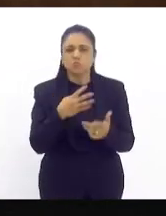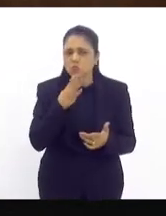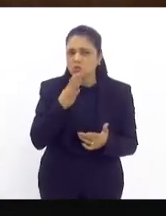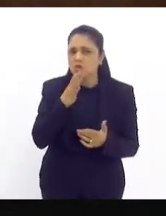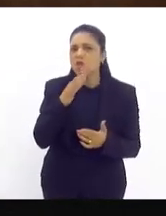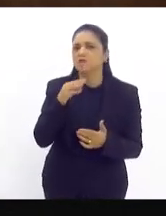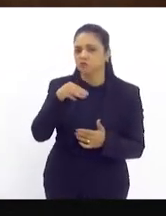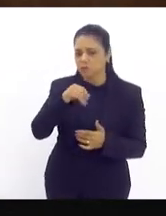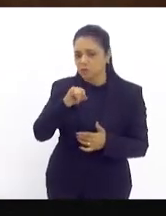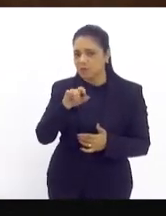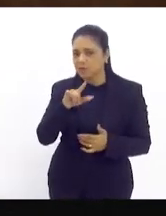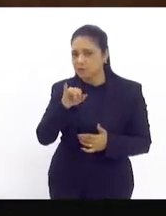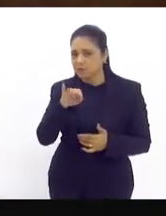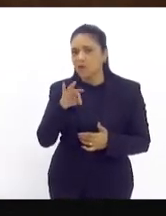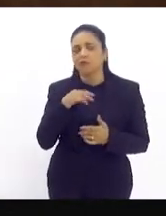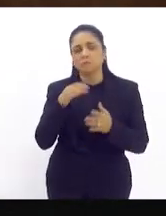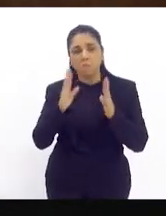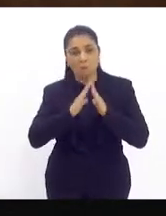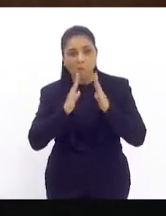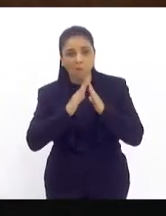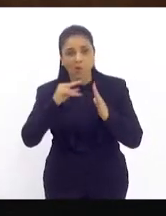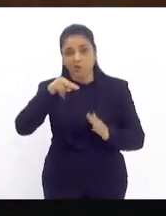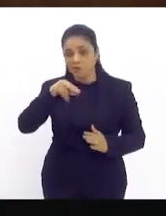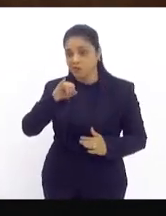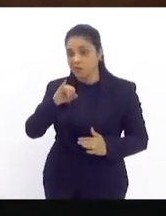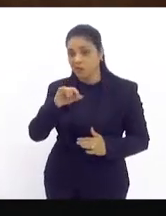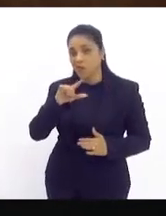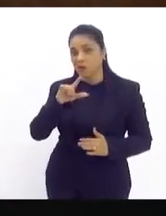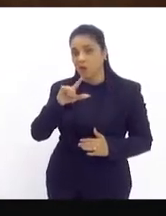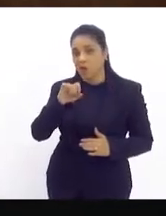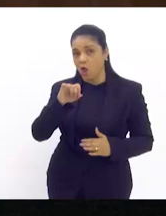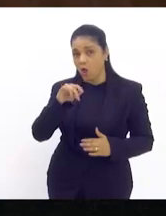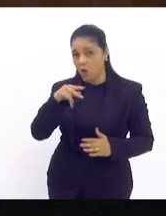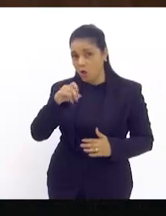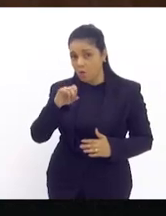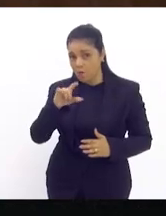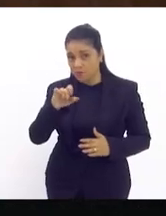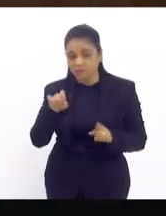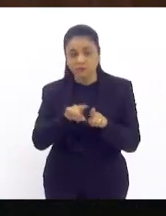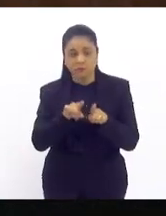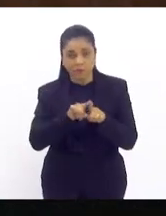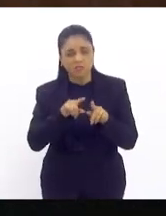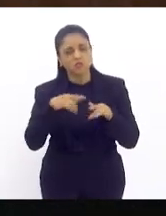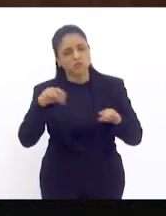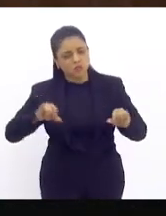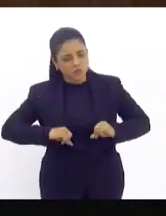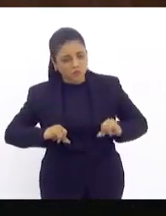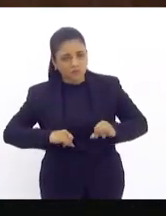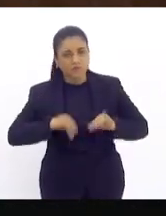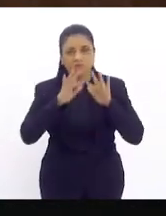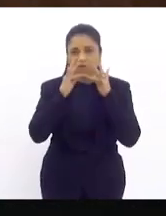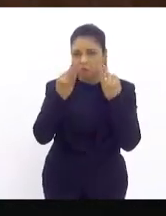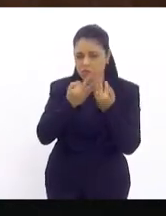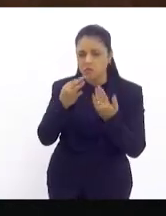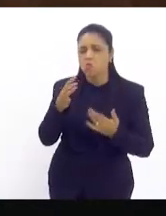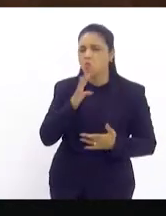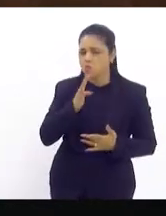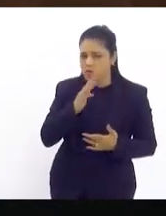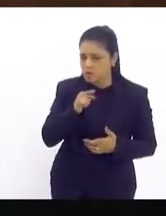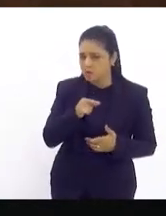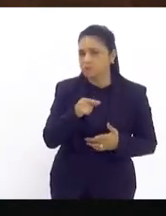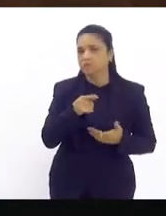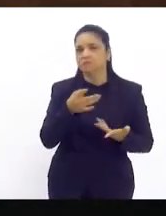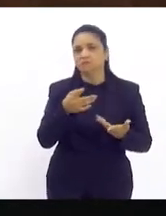muitos deles moram lá em Nilópolis estão há décadas sofrendo e não só eles os familiares ao tempo que eles passaram